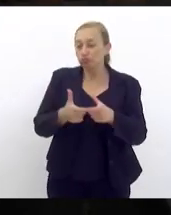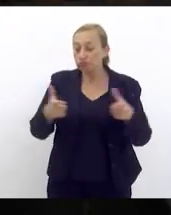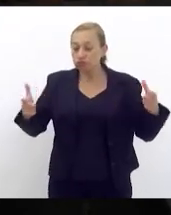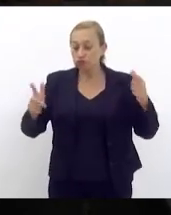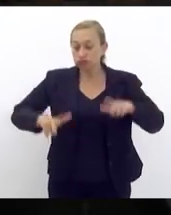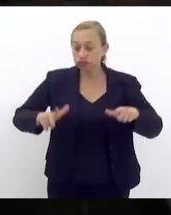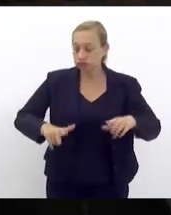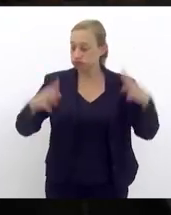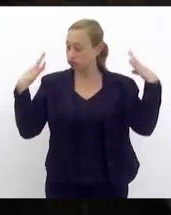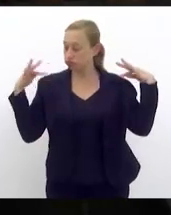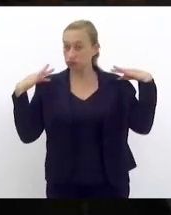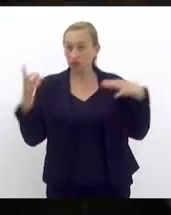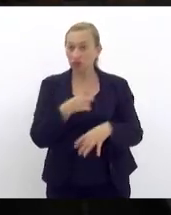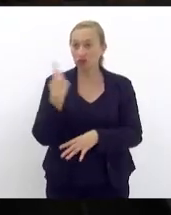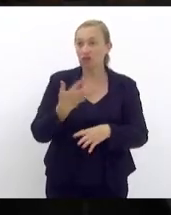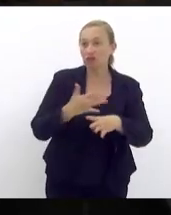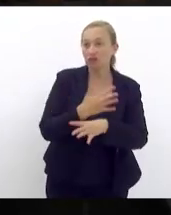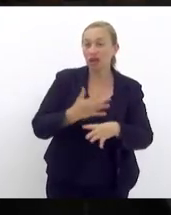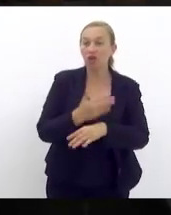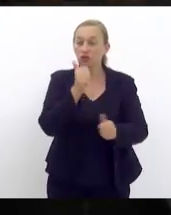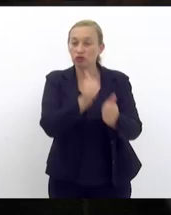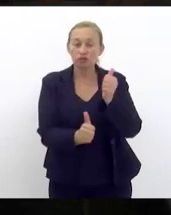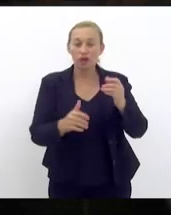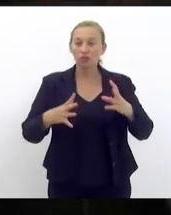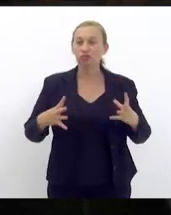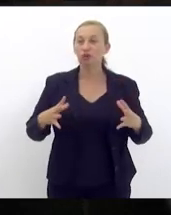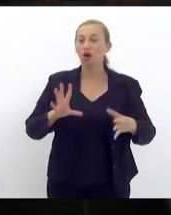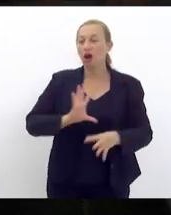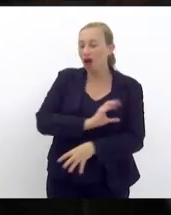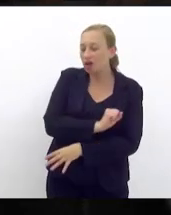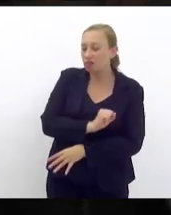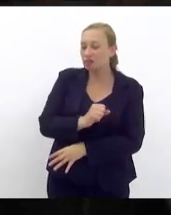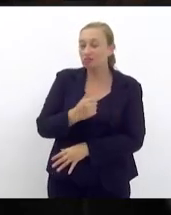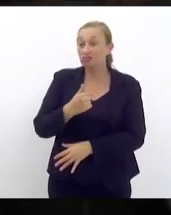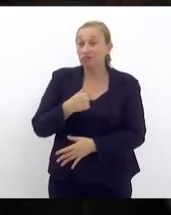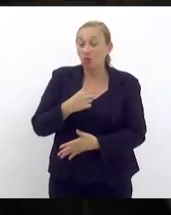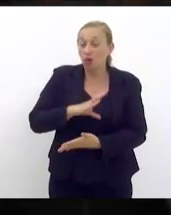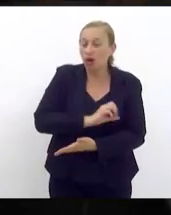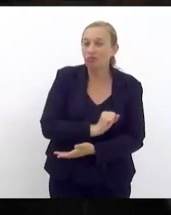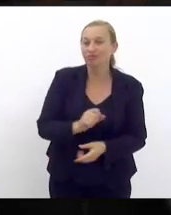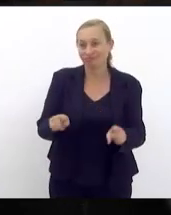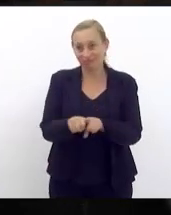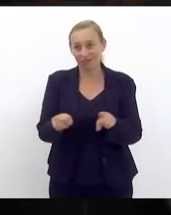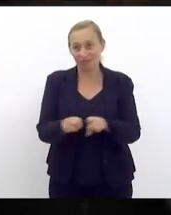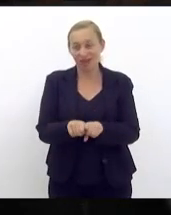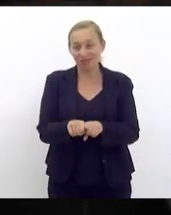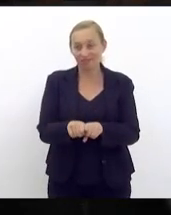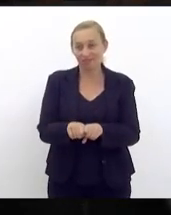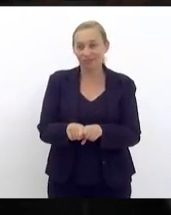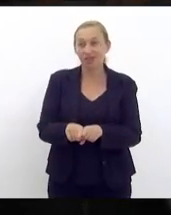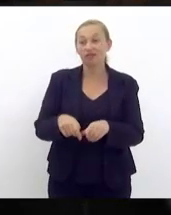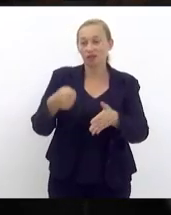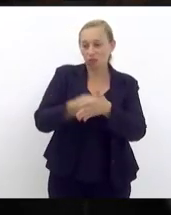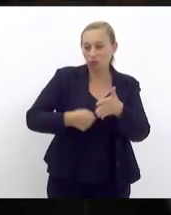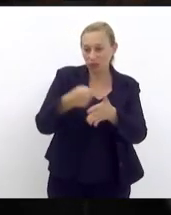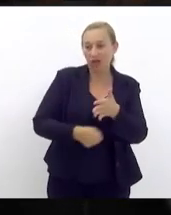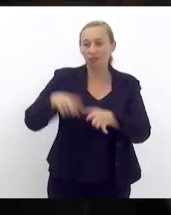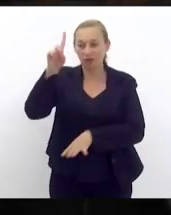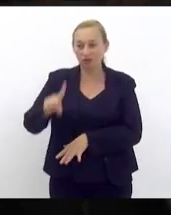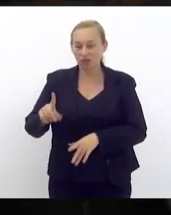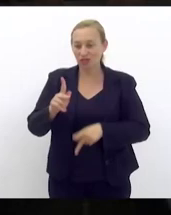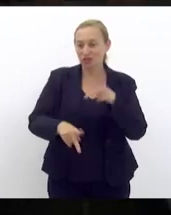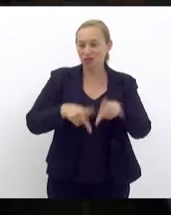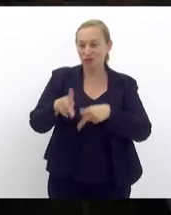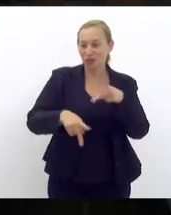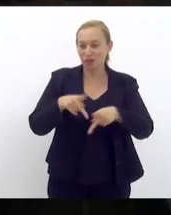todo mundo ama futebol todo mundo gosta eu particularmente sou apaixonado por futebol e a gente vai brigar o direito dessa nossa população